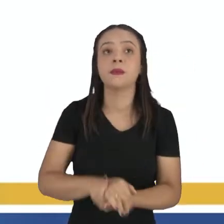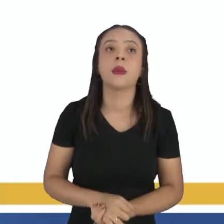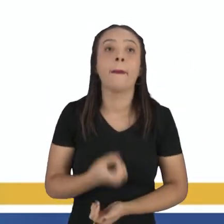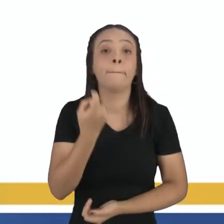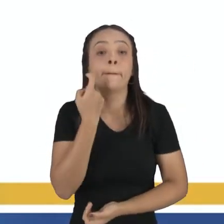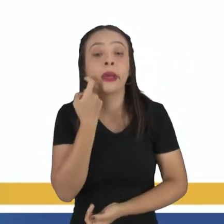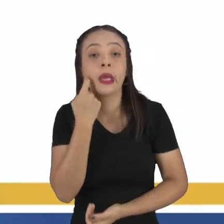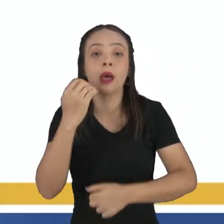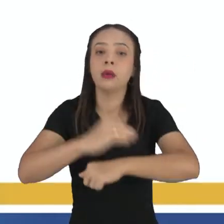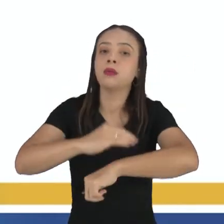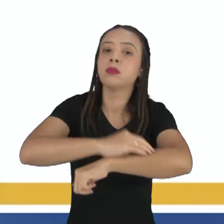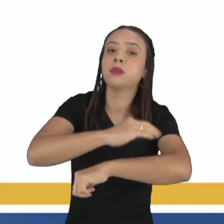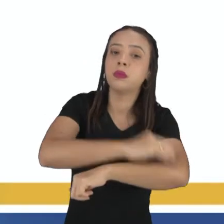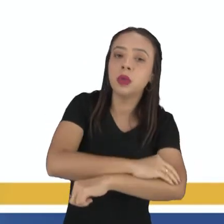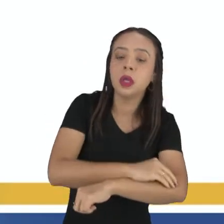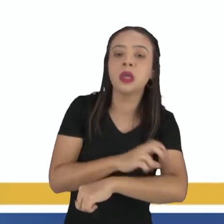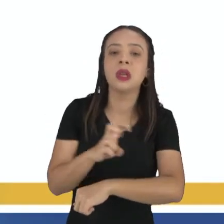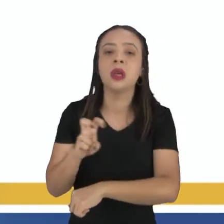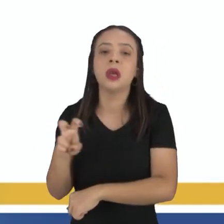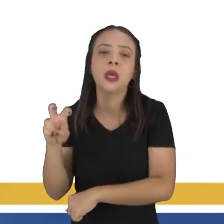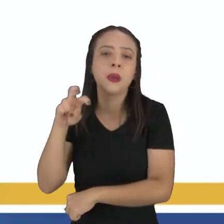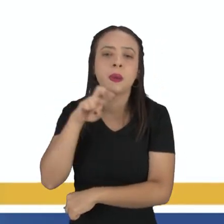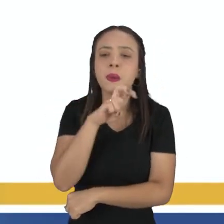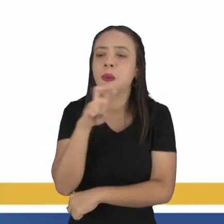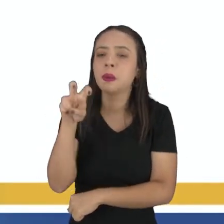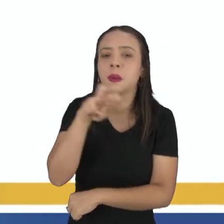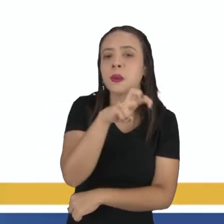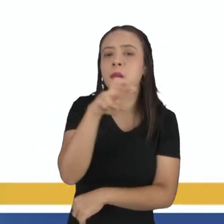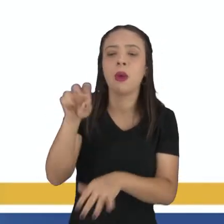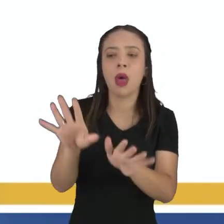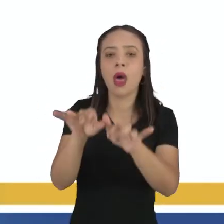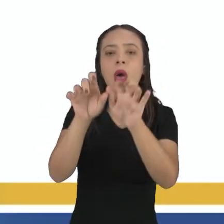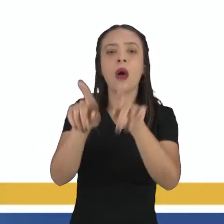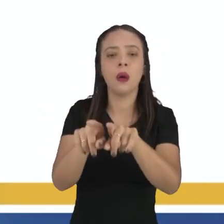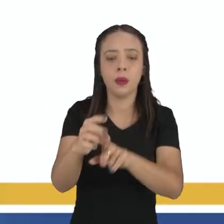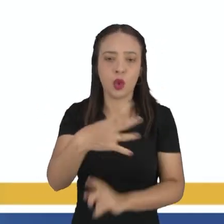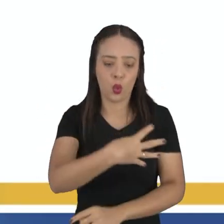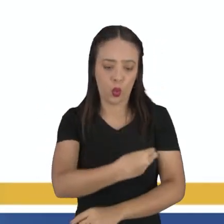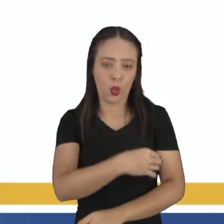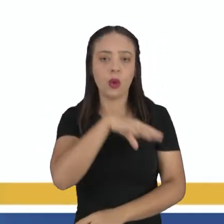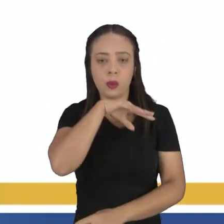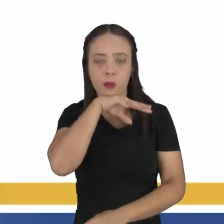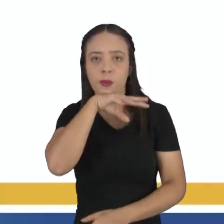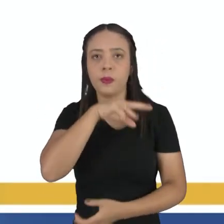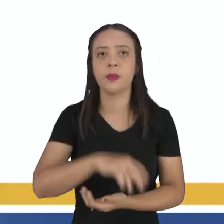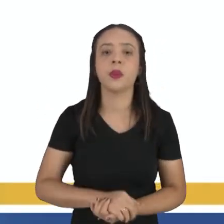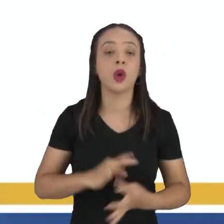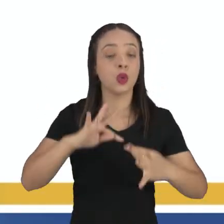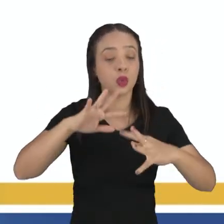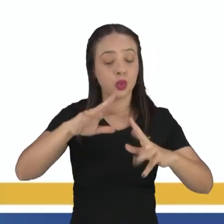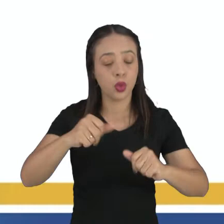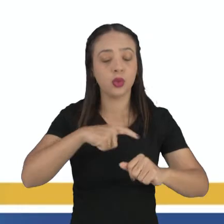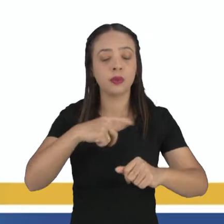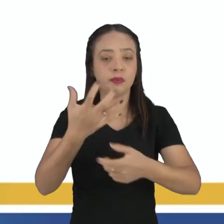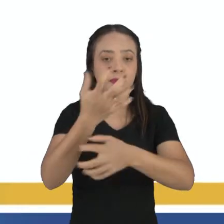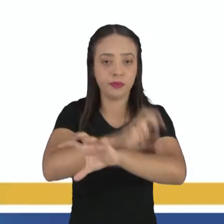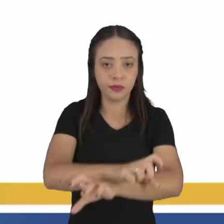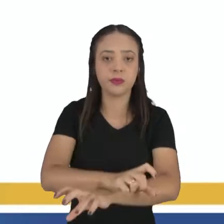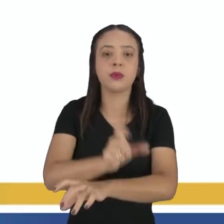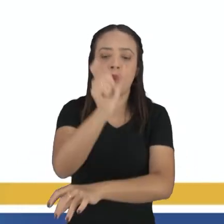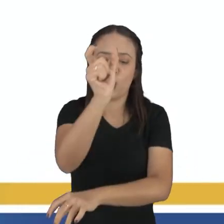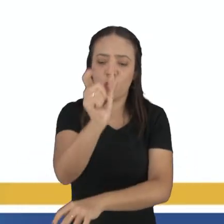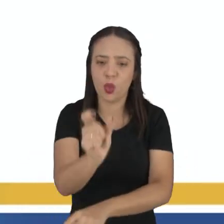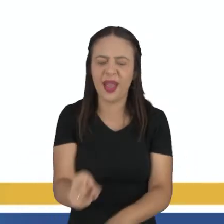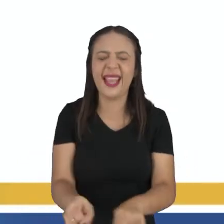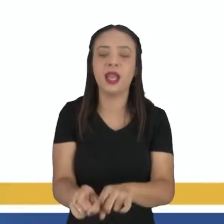peixes, anfíbios, répteis, aves e mamíferos. Todos são animais vertebrados. Possuem ali uma coluna vertebral e um